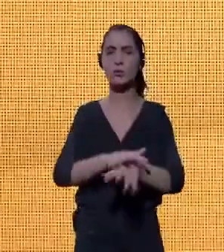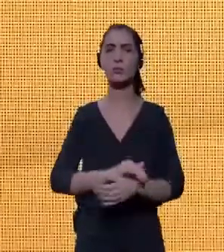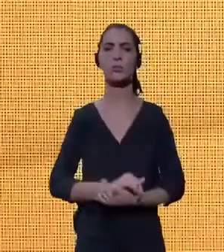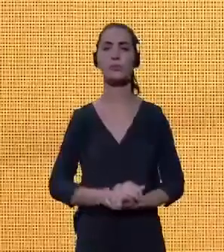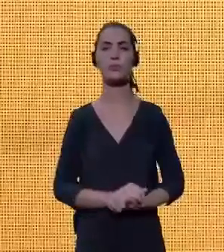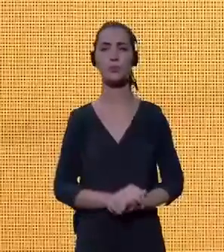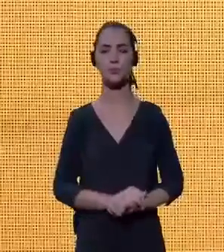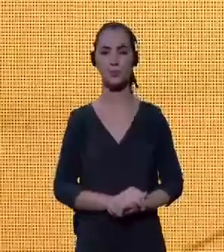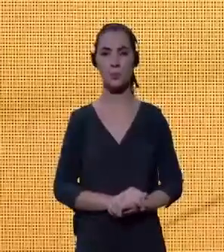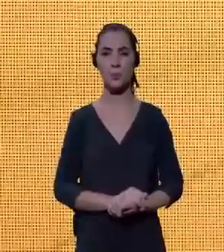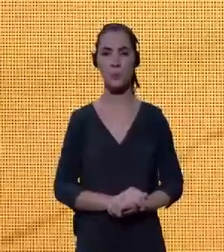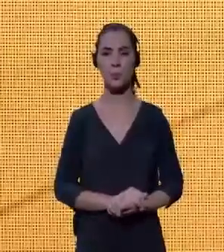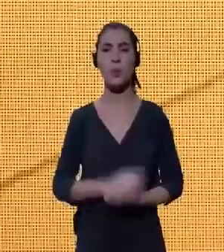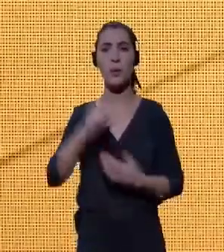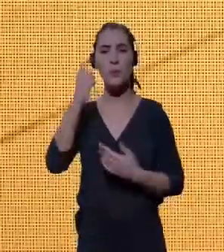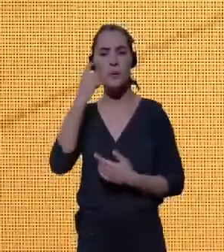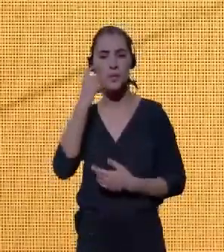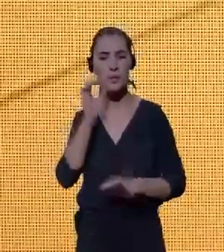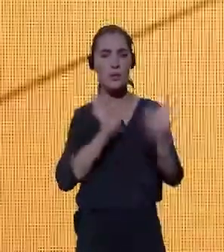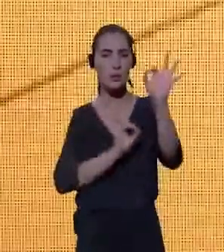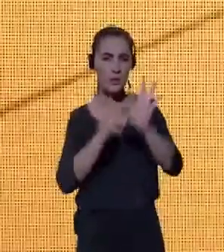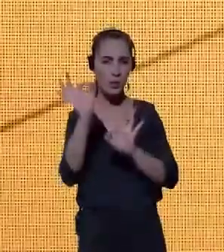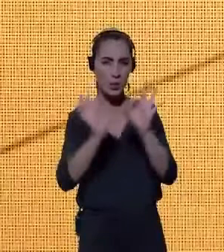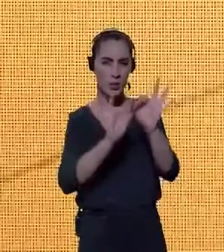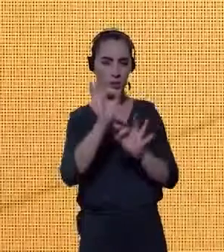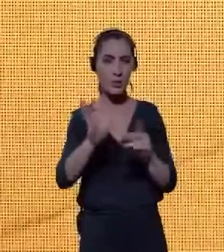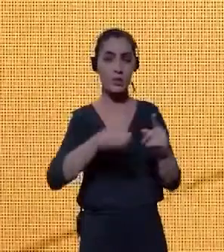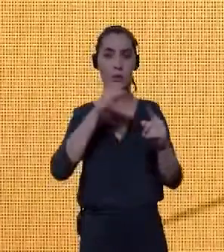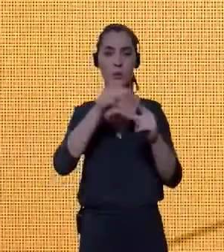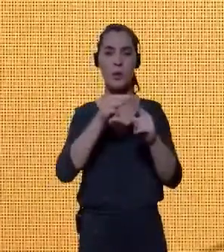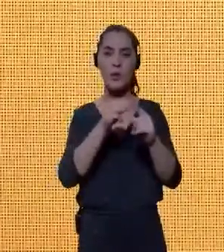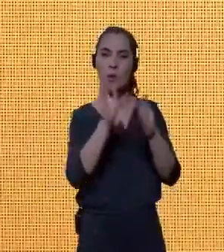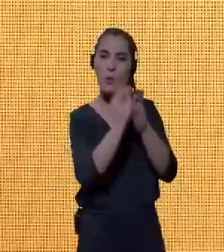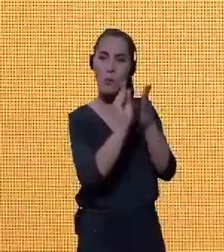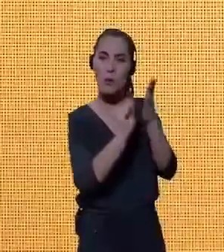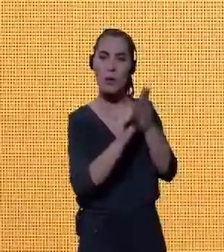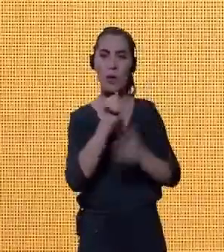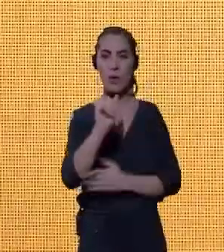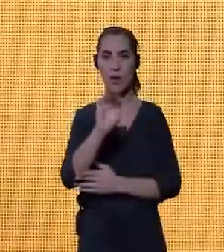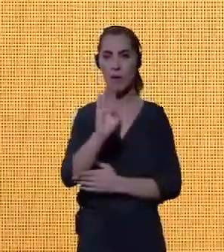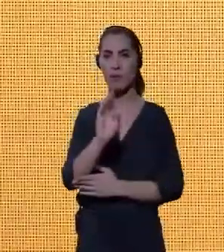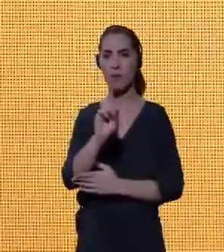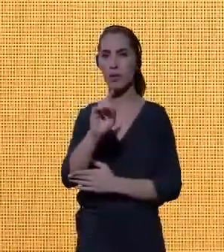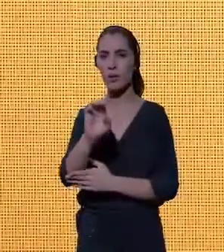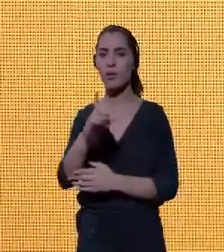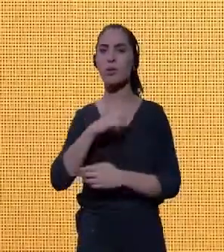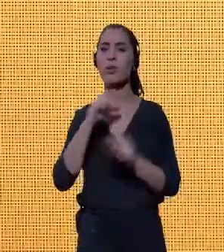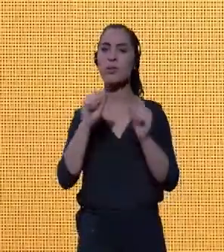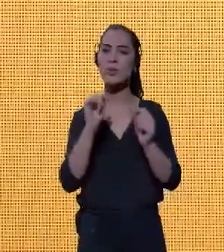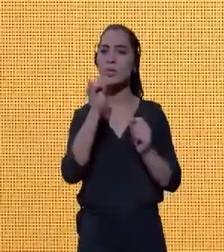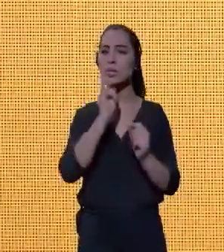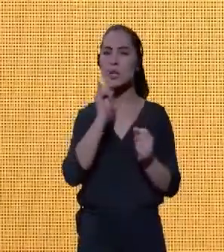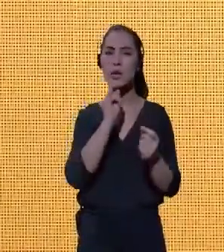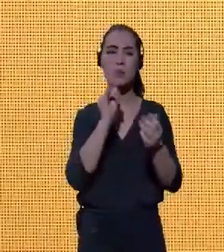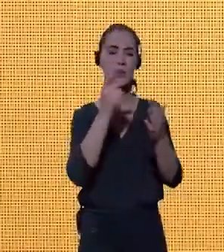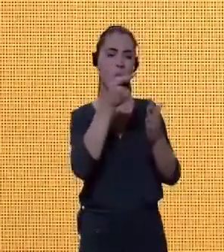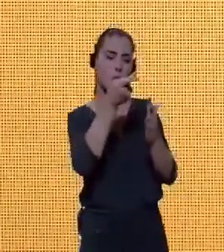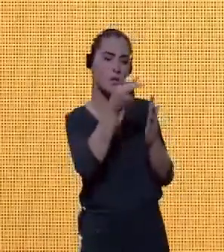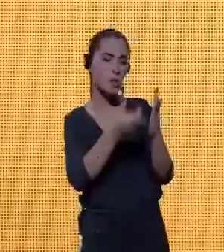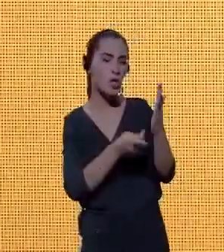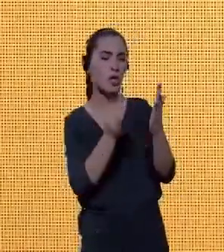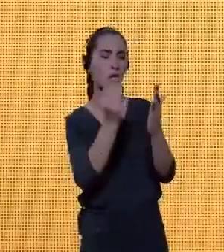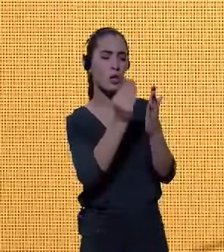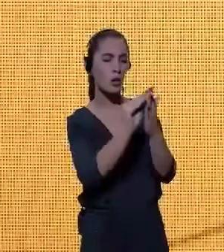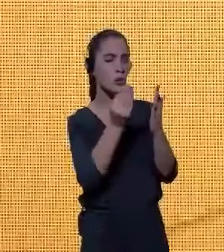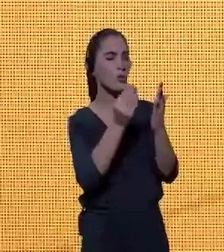Pensando nessa operacionalização da missão, o Plano ABDE traz exemplos de projetos a serem desdobrados em